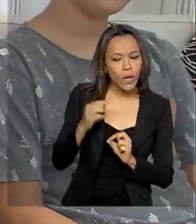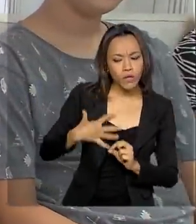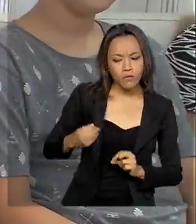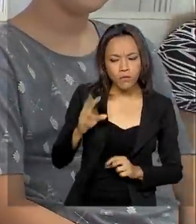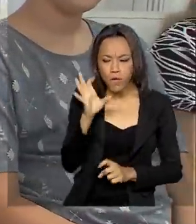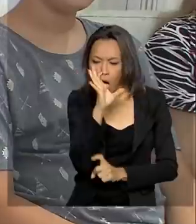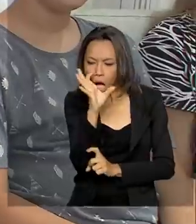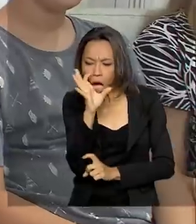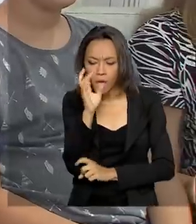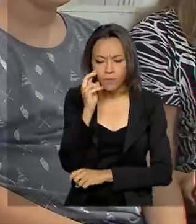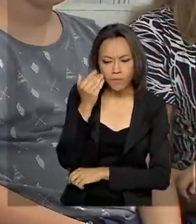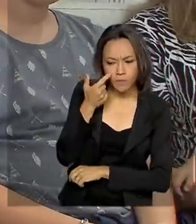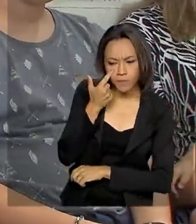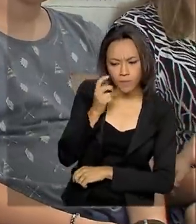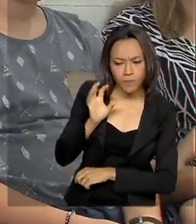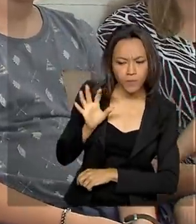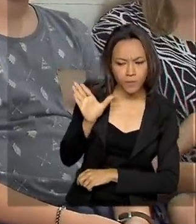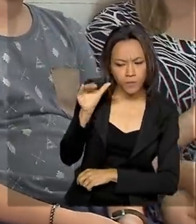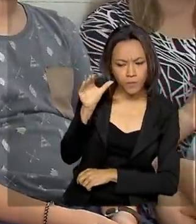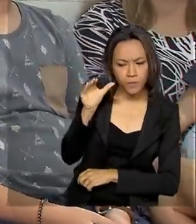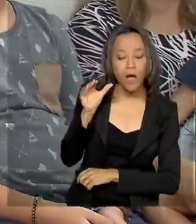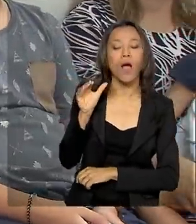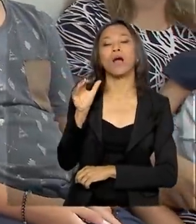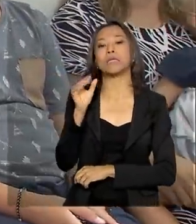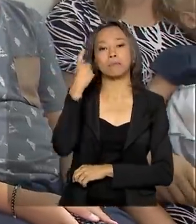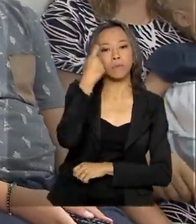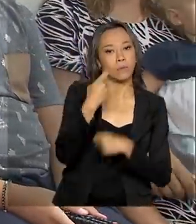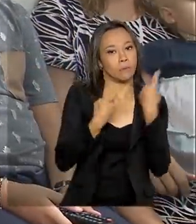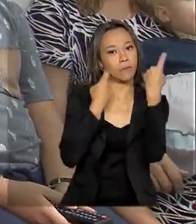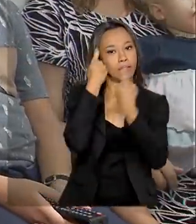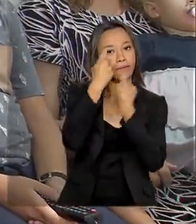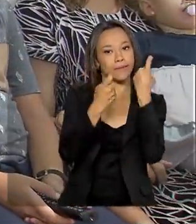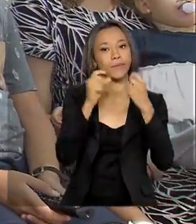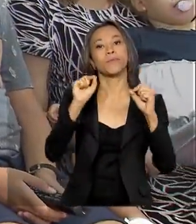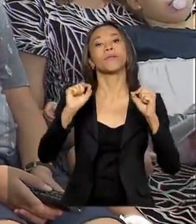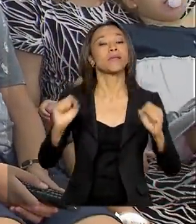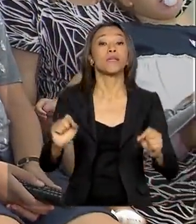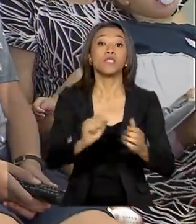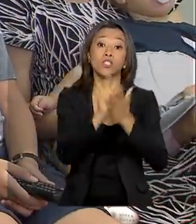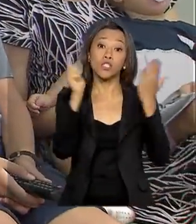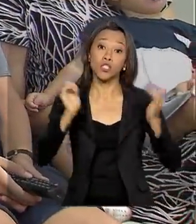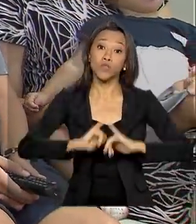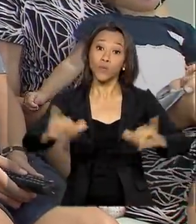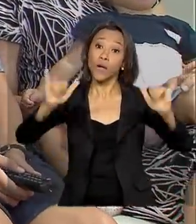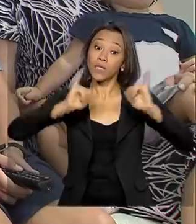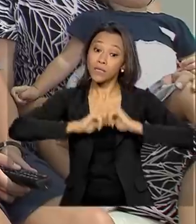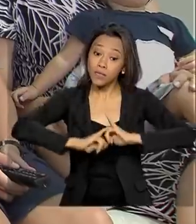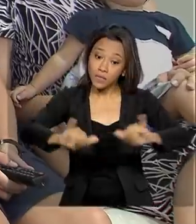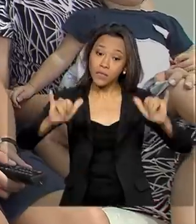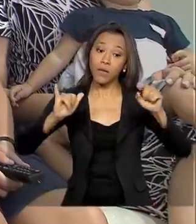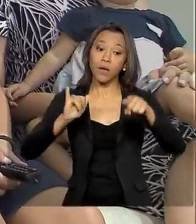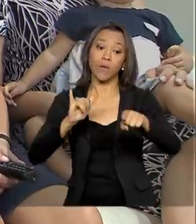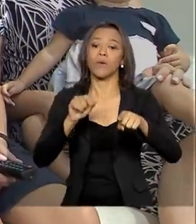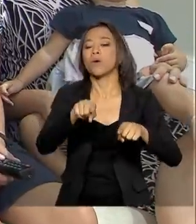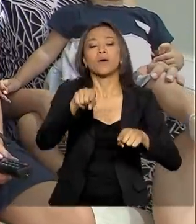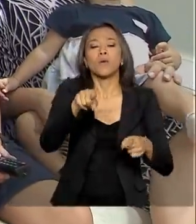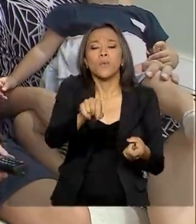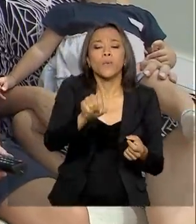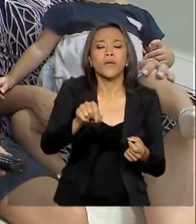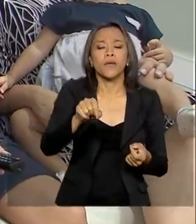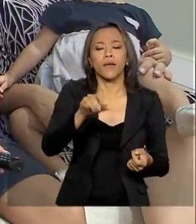assistem. E uma outra grande preocupação é em relação à publicidade direcionada aos meninos. A